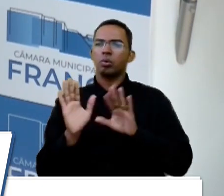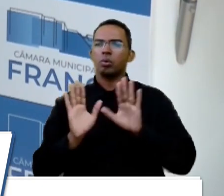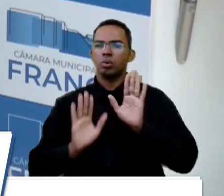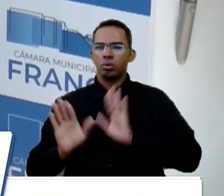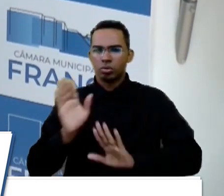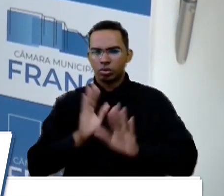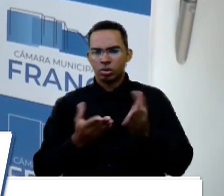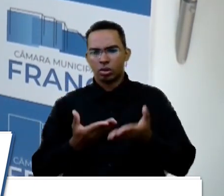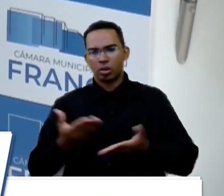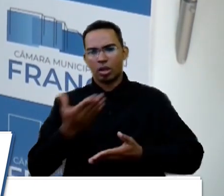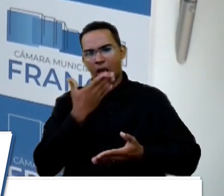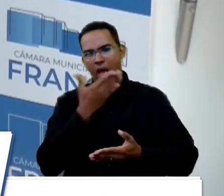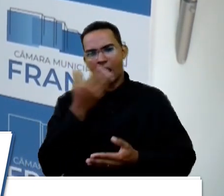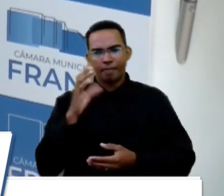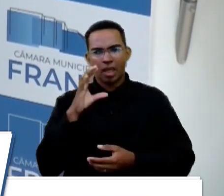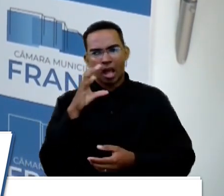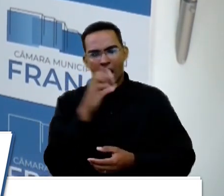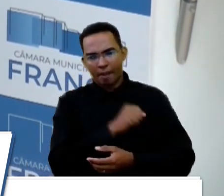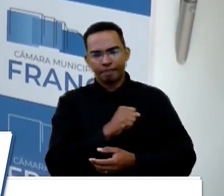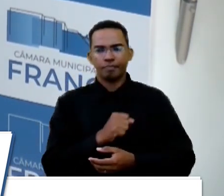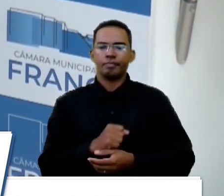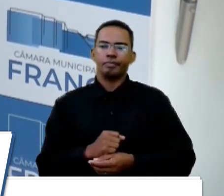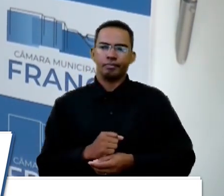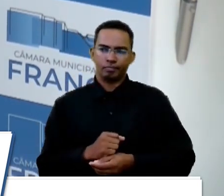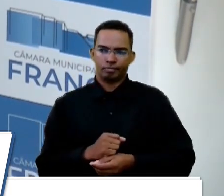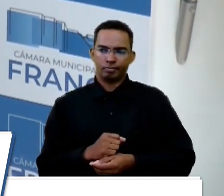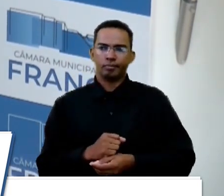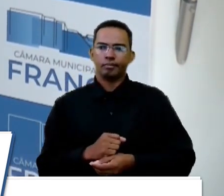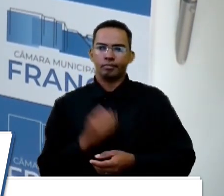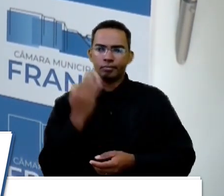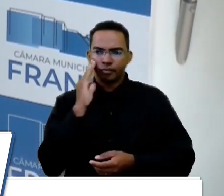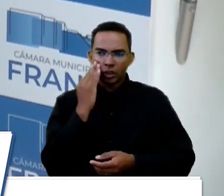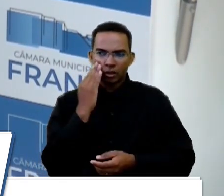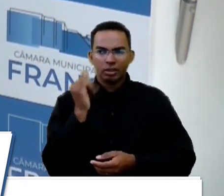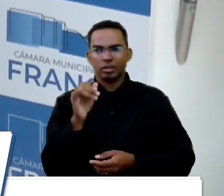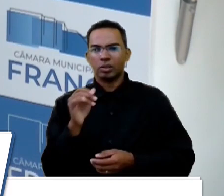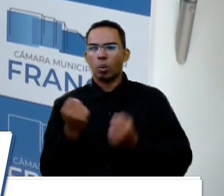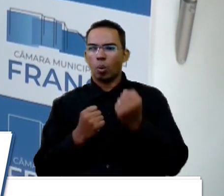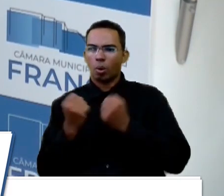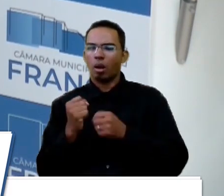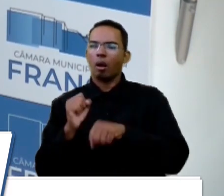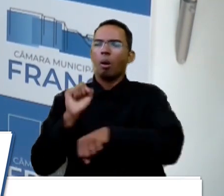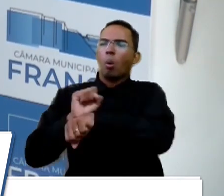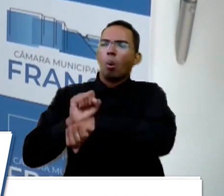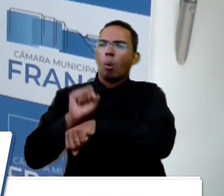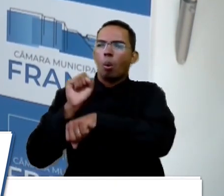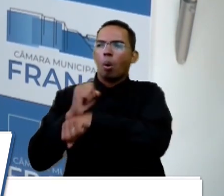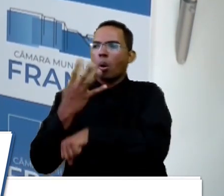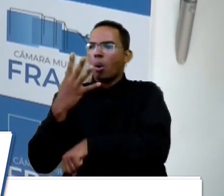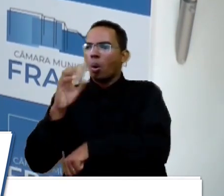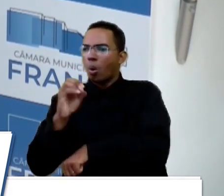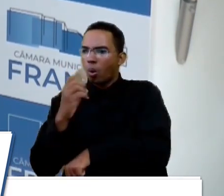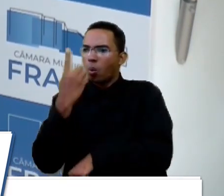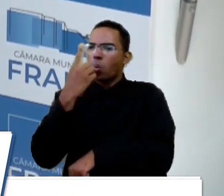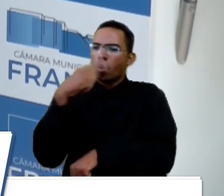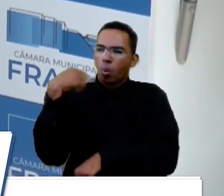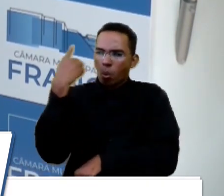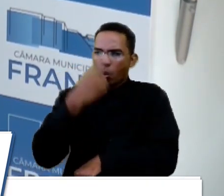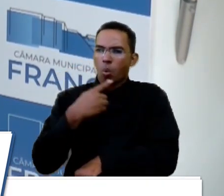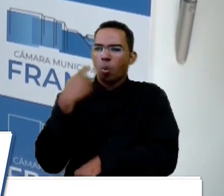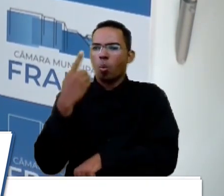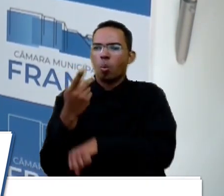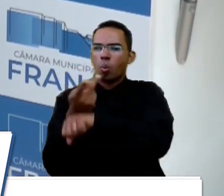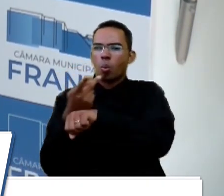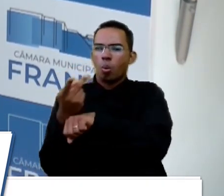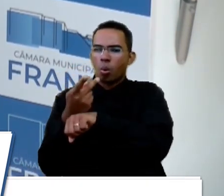Mais ágil, mais rápido. Entendeu? Porque se o vetimóvel for ficar 40, 1 hora, 2 horas, correndo atrás